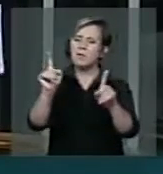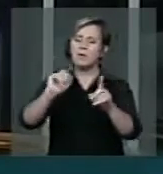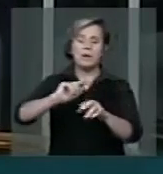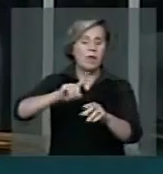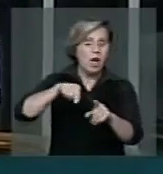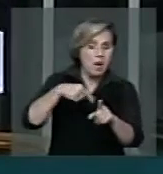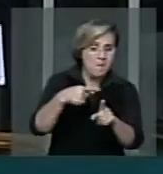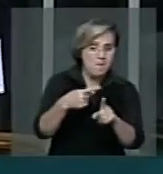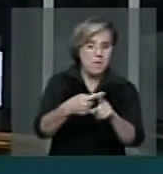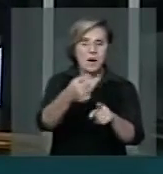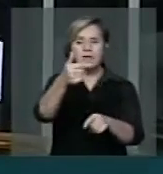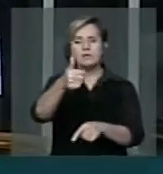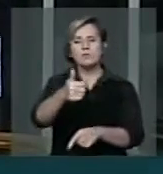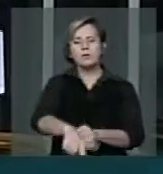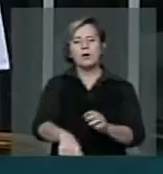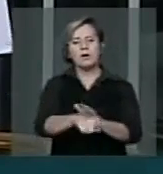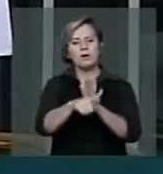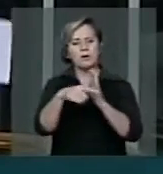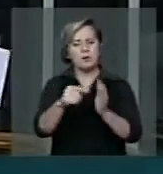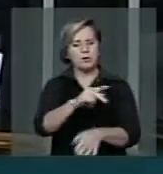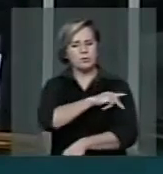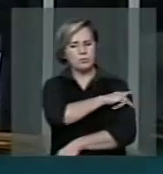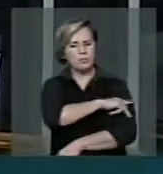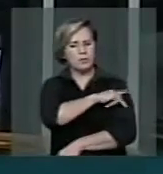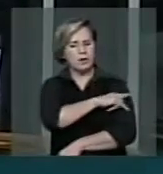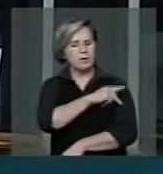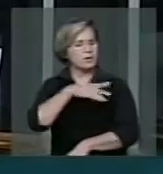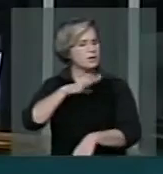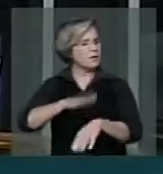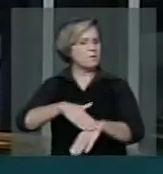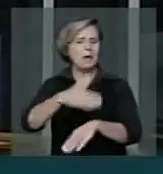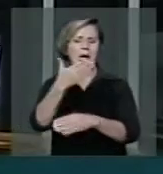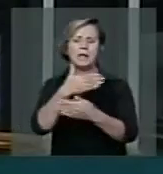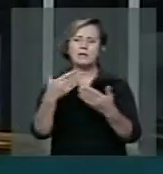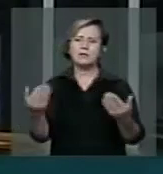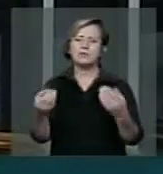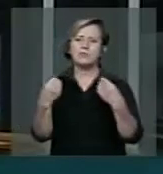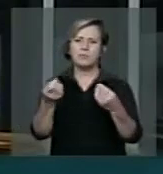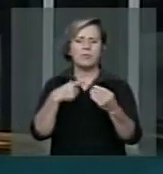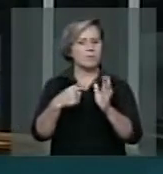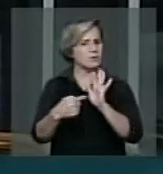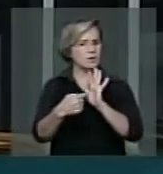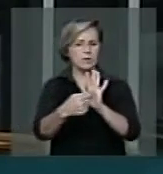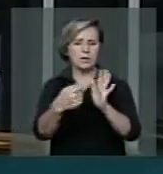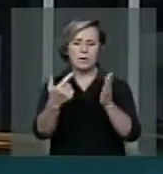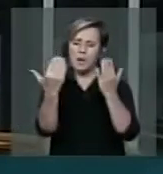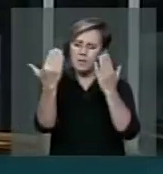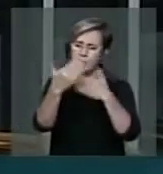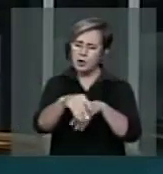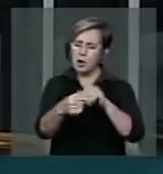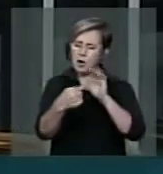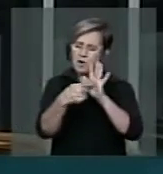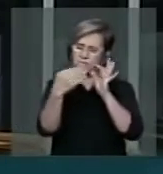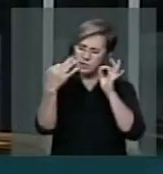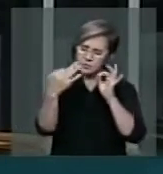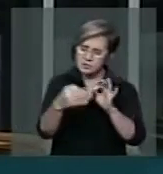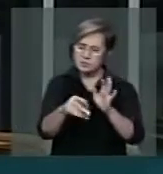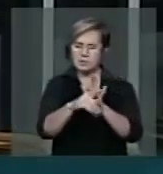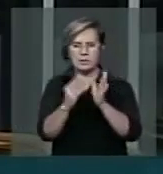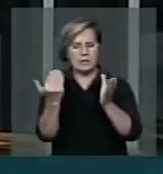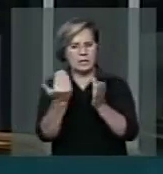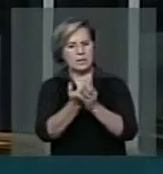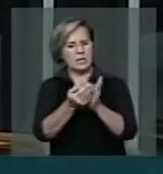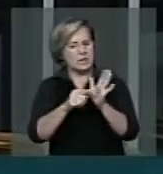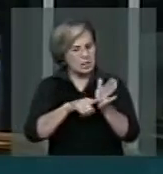marcado no Piauí do que em qualquer estado, onde foram apresentadas provas cabíveis, inquéritos